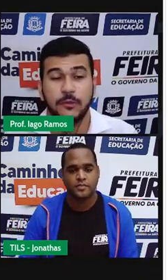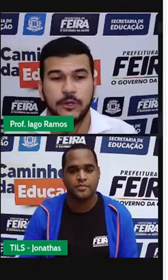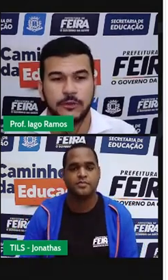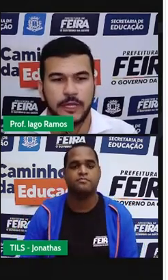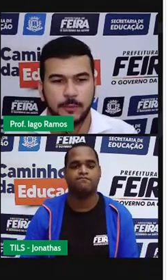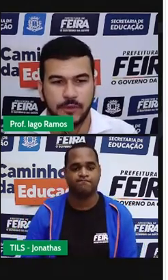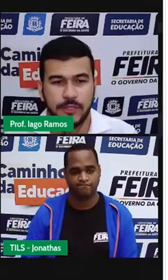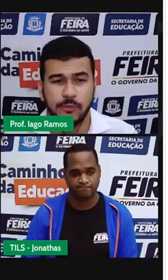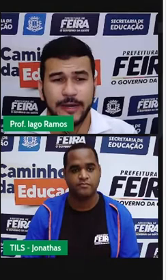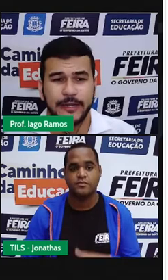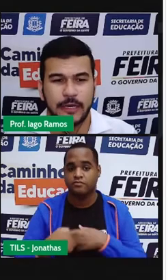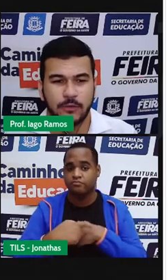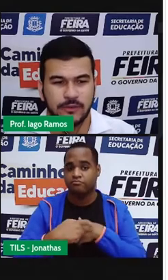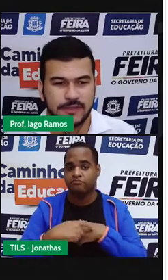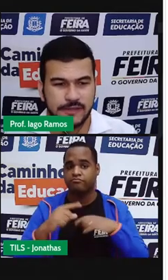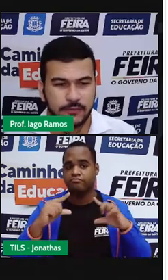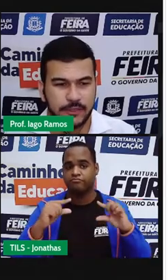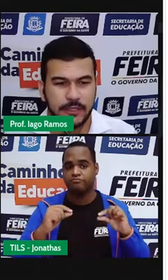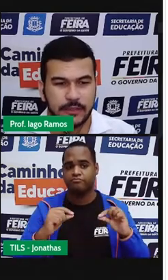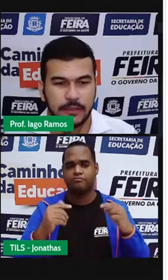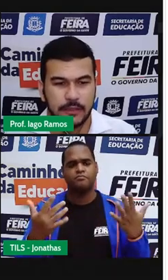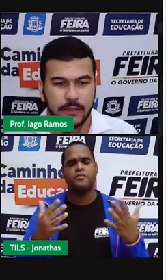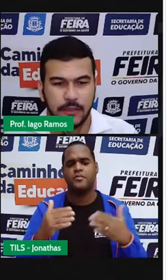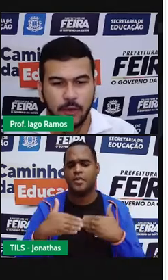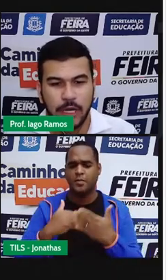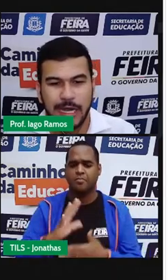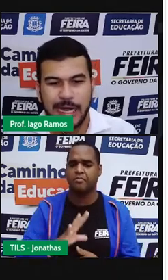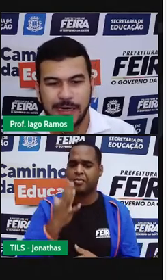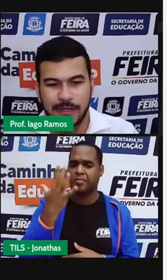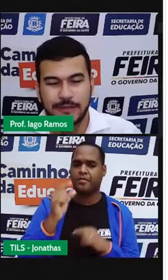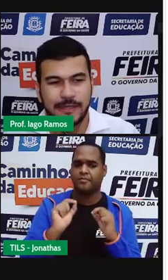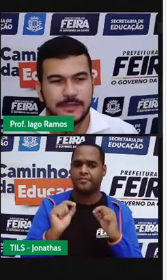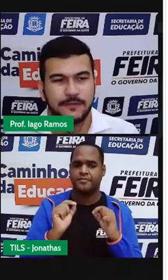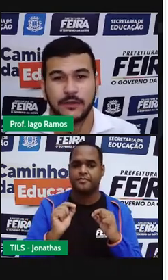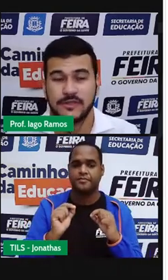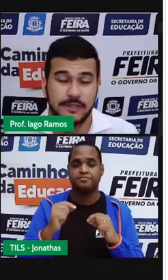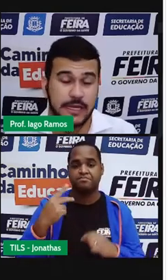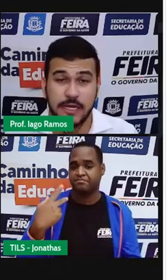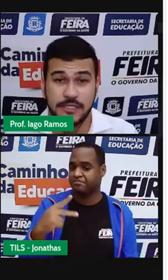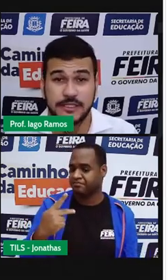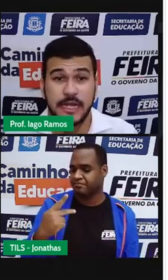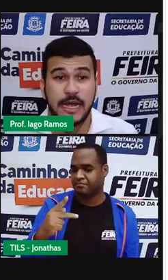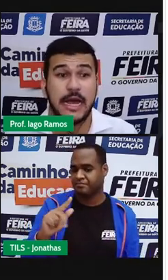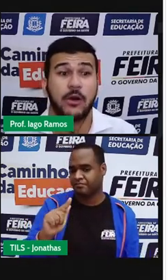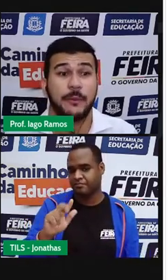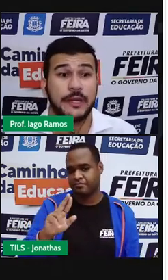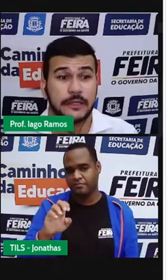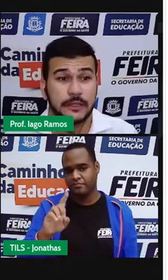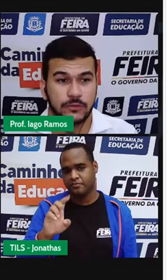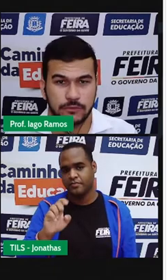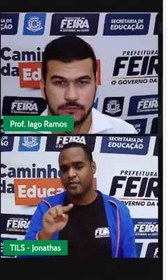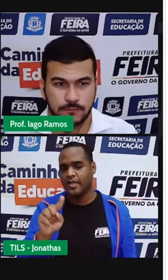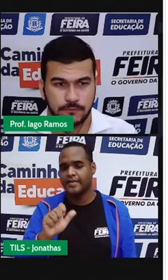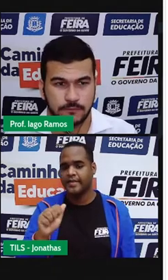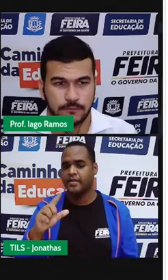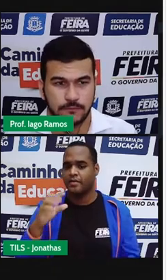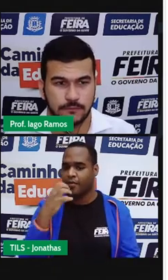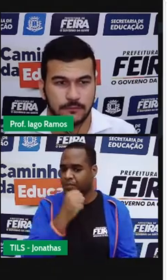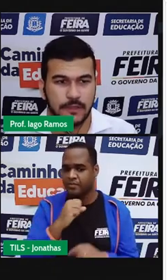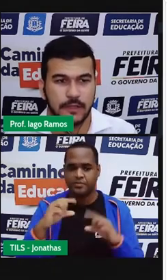Vai diminuir o tempo. Então, o que que está acontecendo aqui? A grandeza velocidade está aumentando.